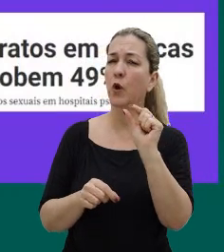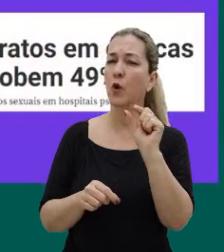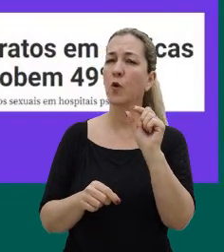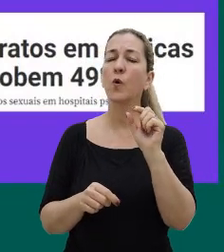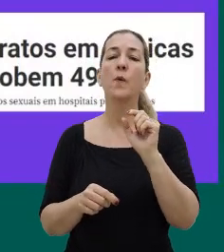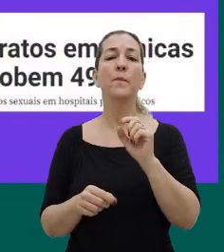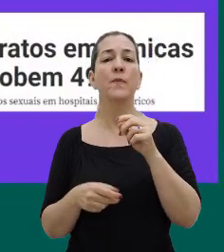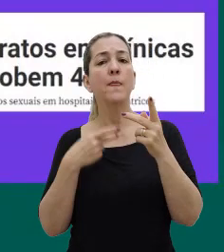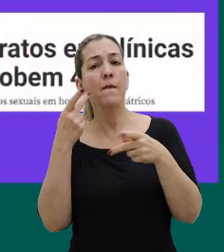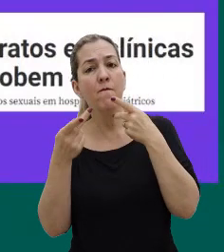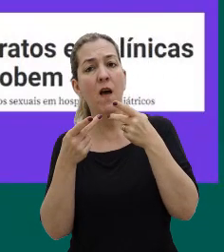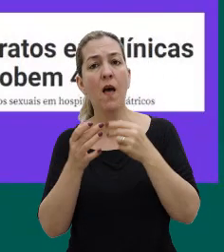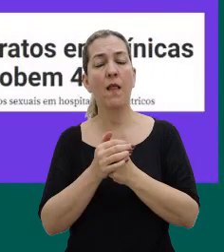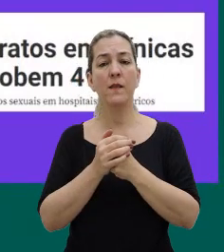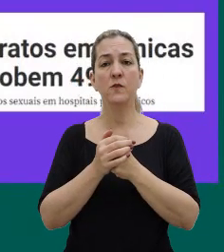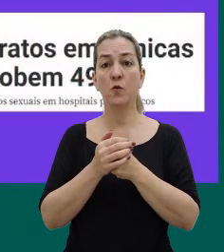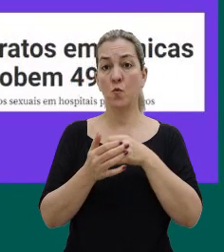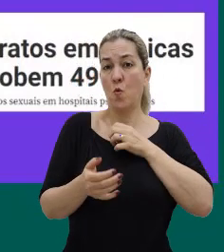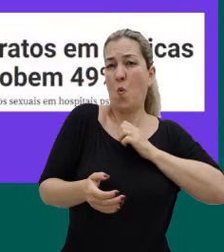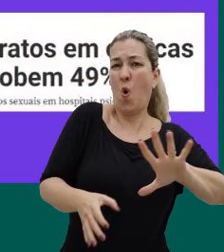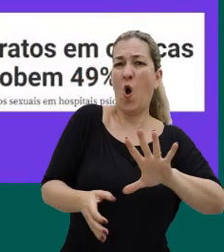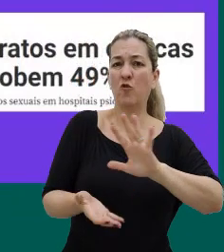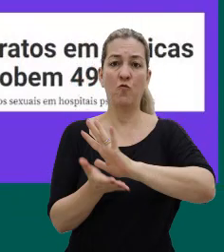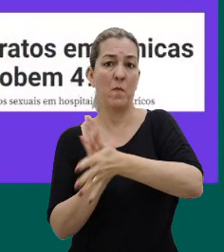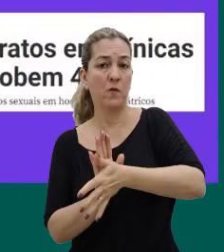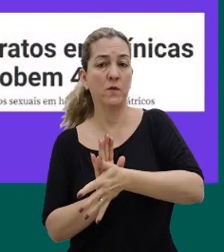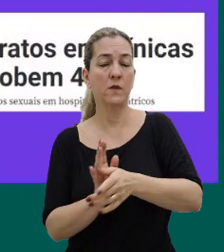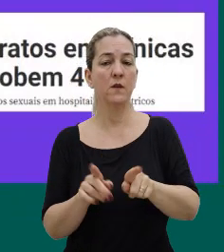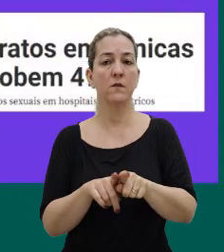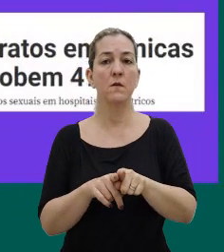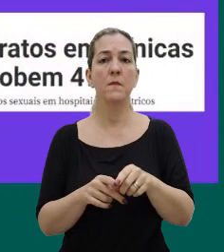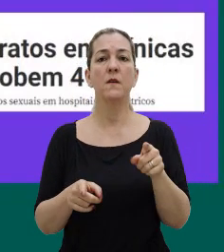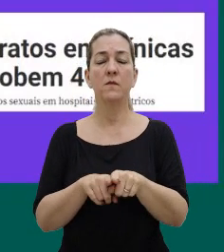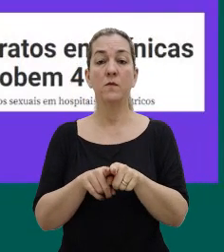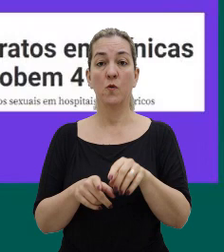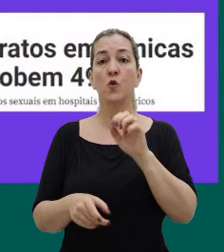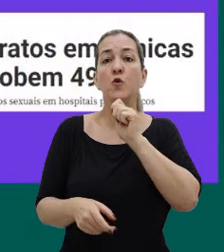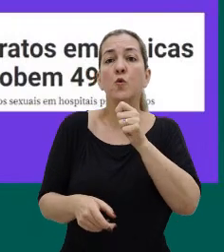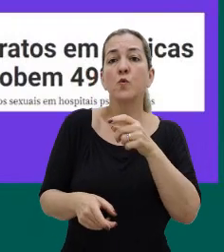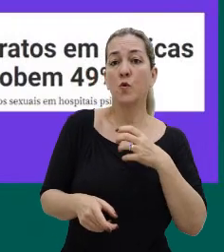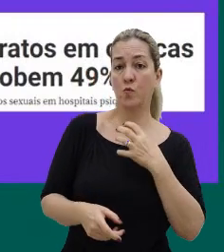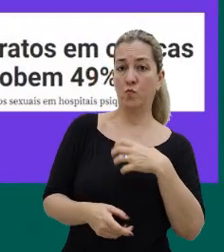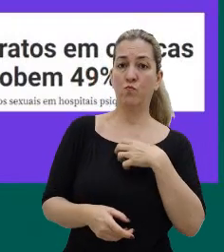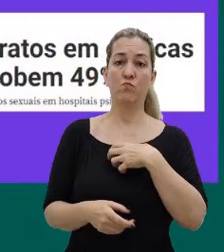discurso, o quanto que o ódio, o preconceito, né, ele passa pelo discurso também.